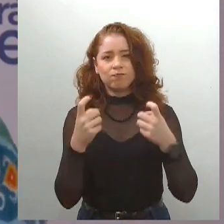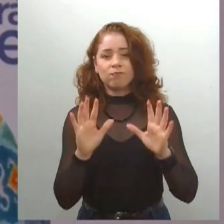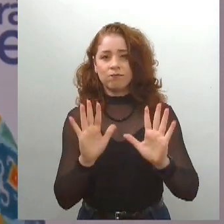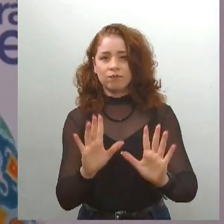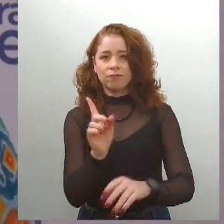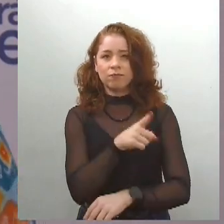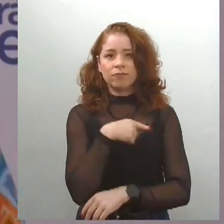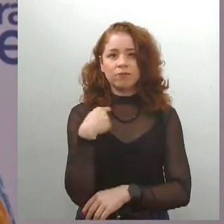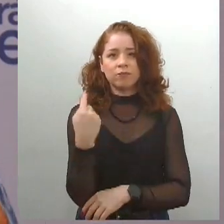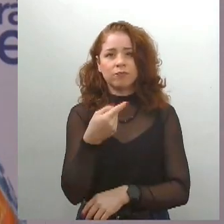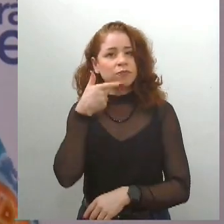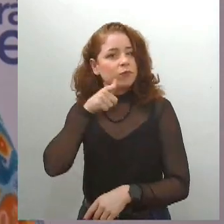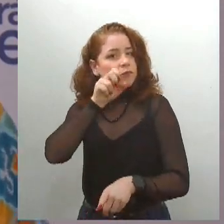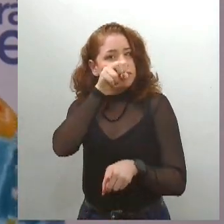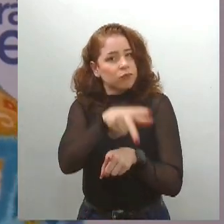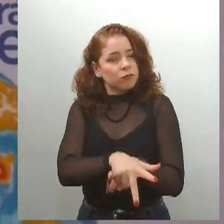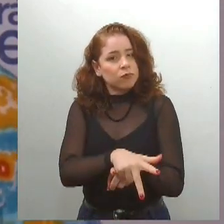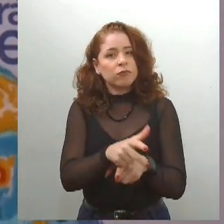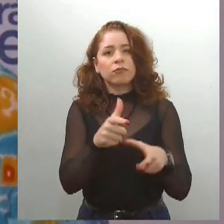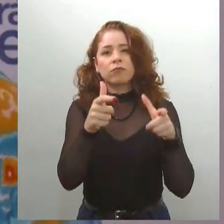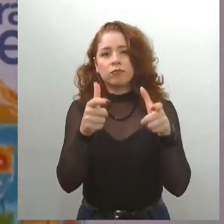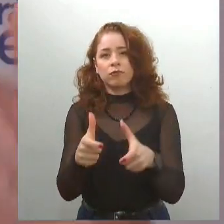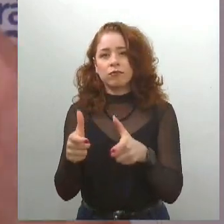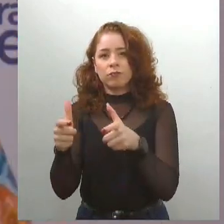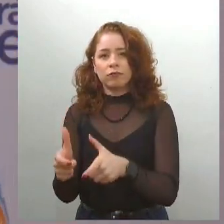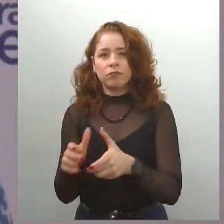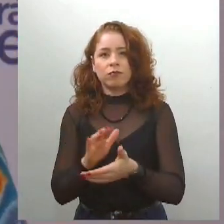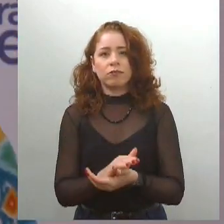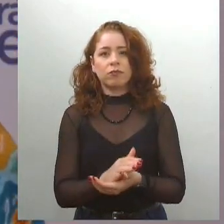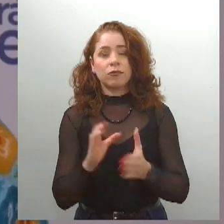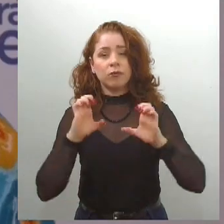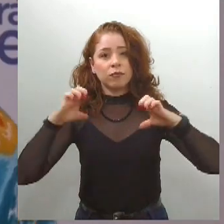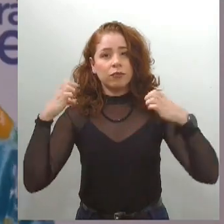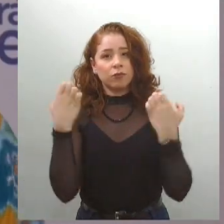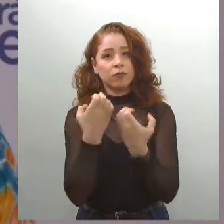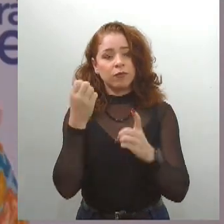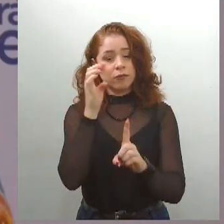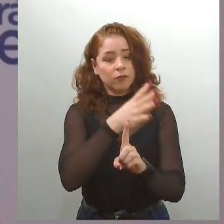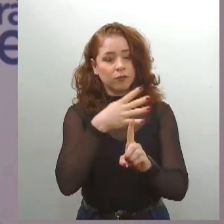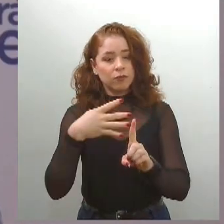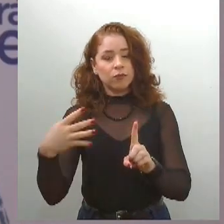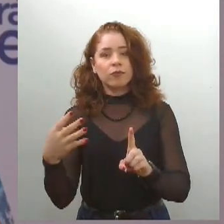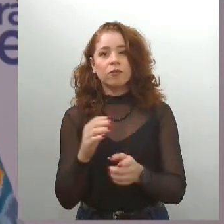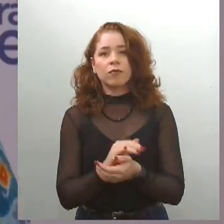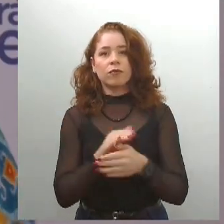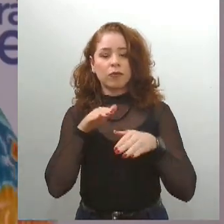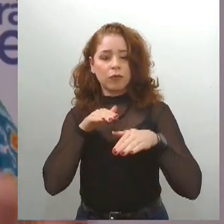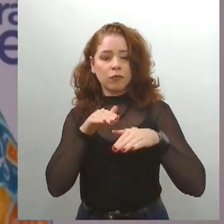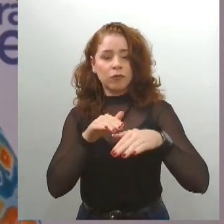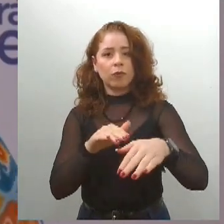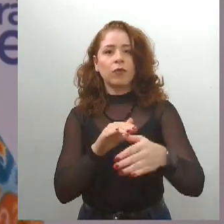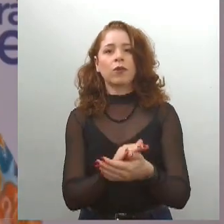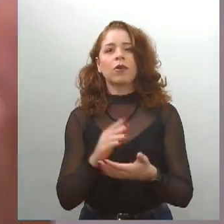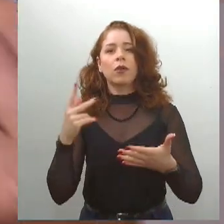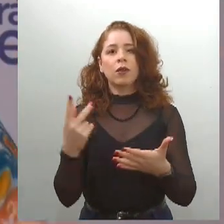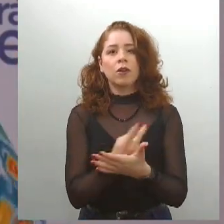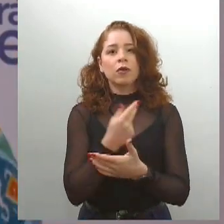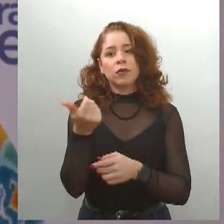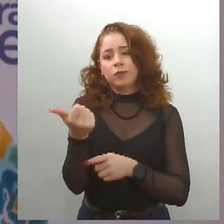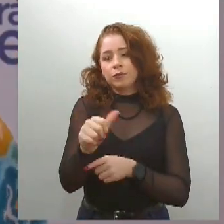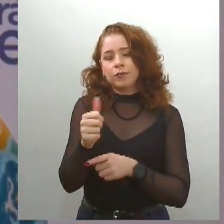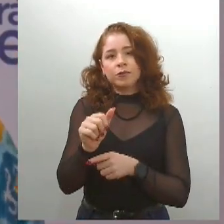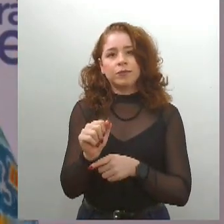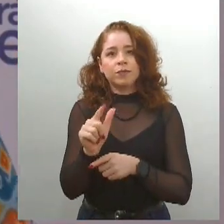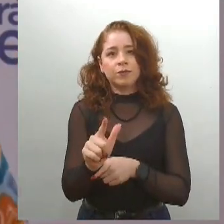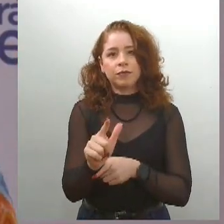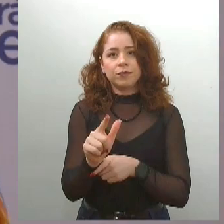ocupando espaço, né. A Parada LGBT vai ser realizada no próximo domingo, 11 de agosto, ali na Passarela